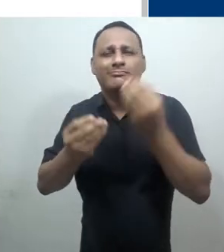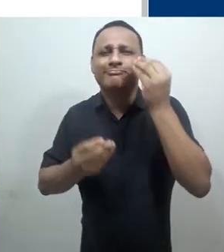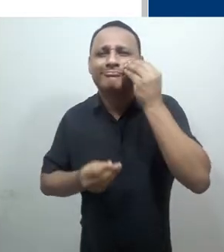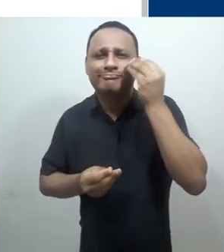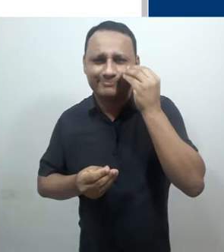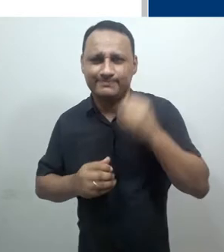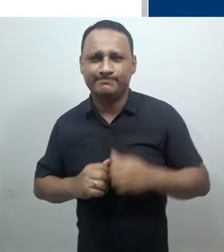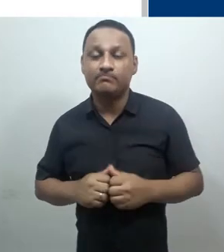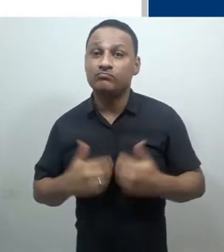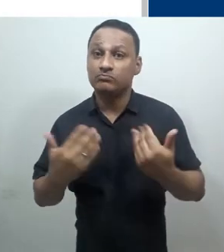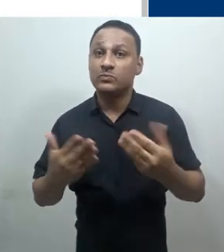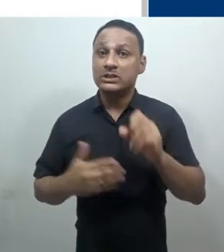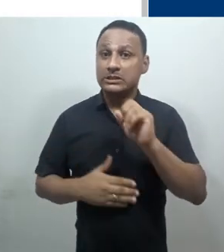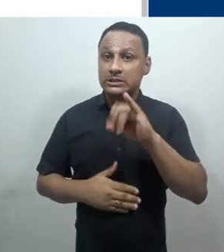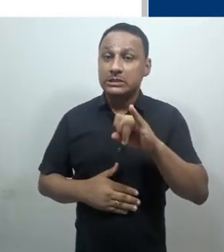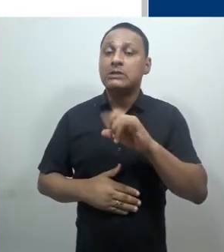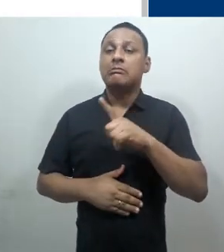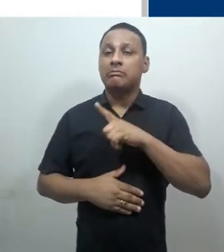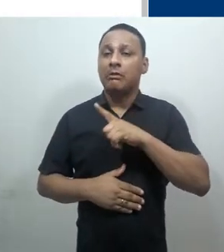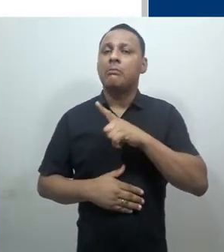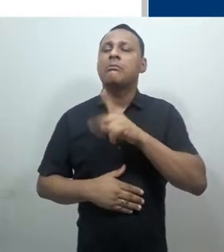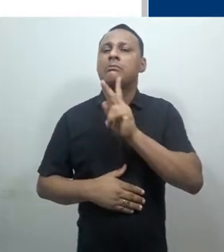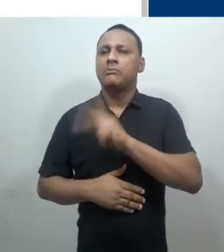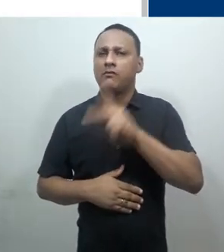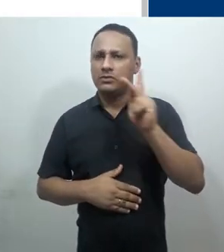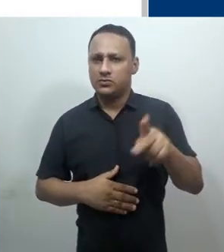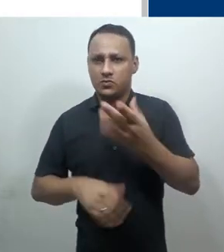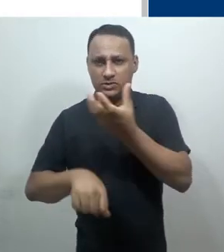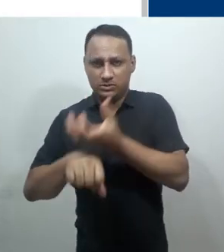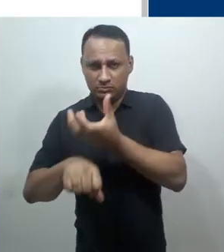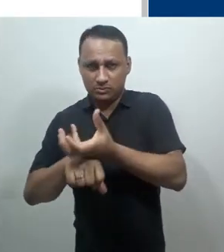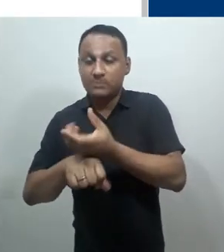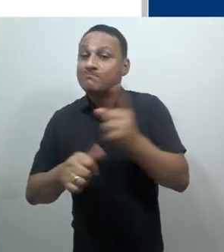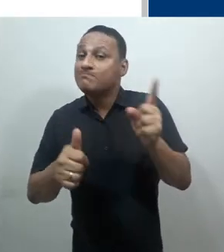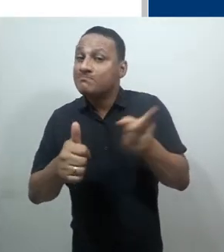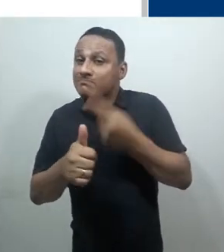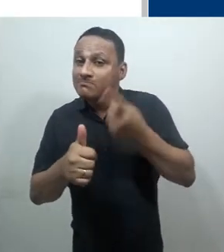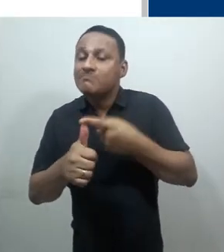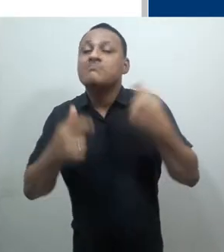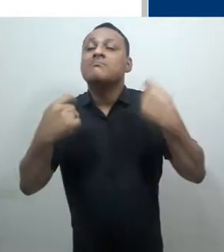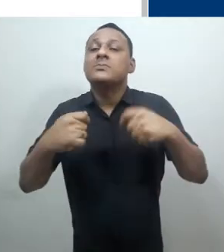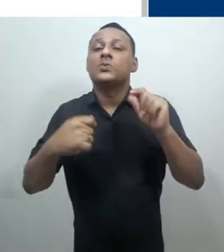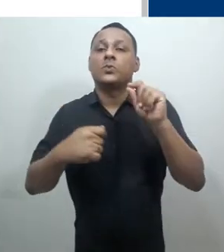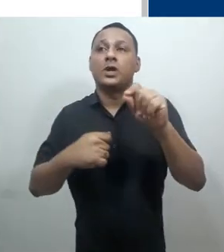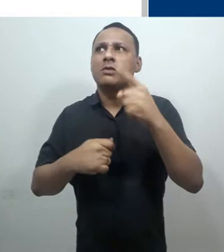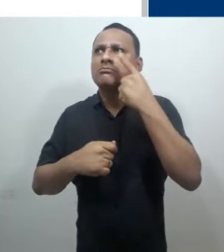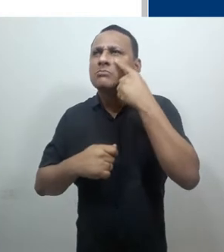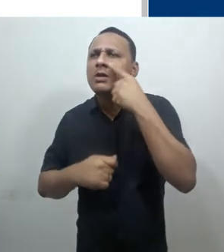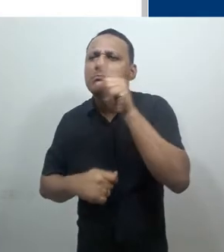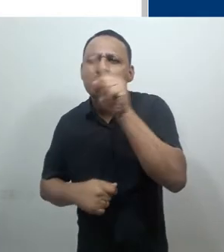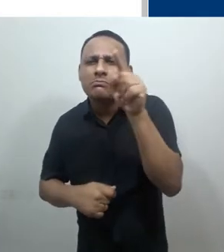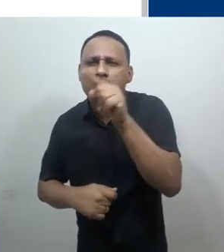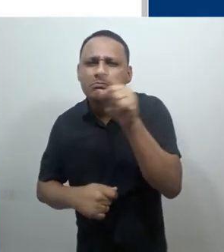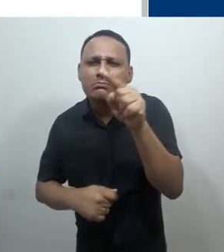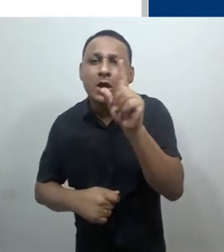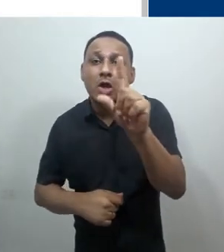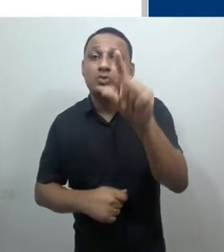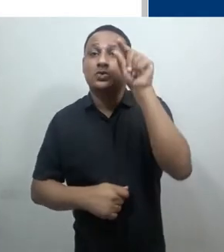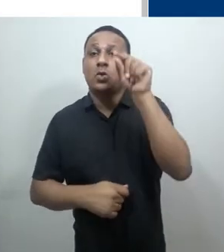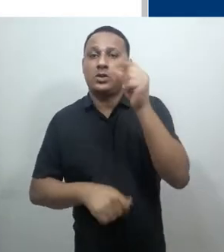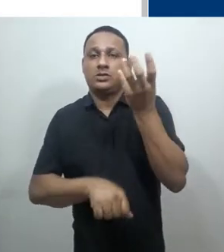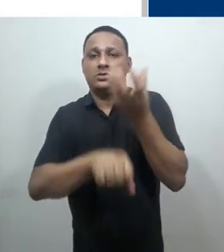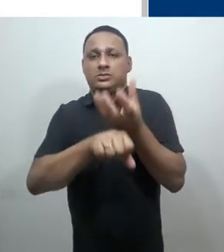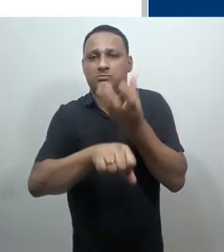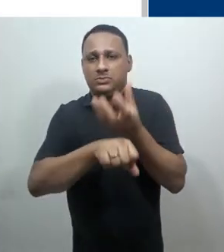contatar o professor de uma disciplina, você primeiro deve localizar a disciplina. Vamos procurar na